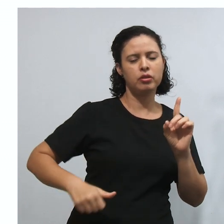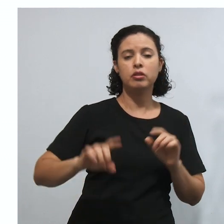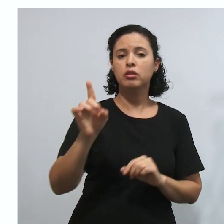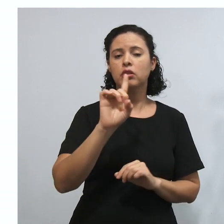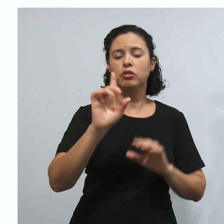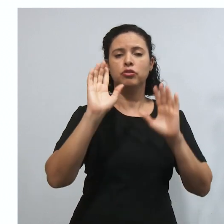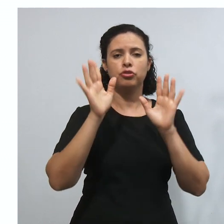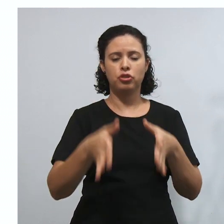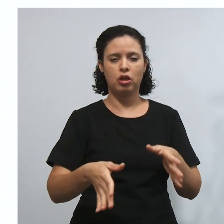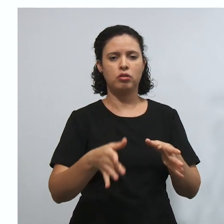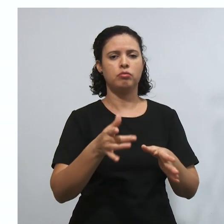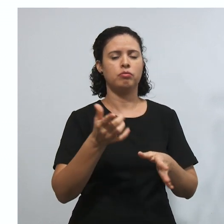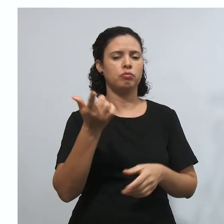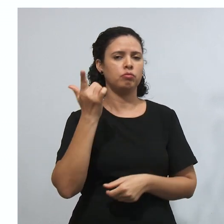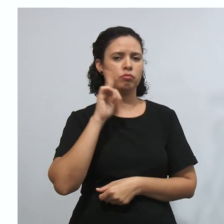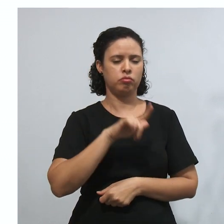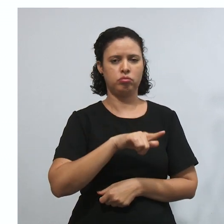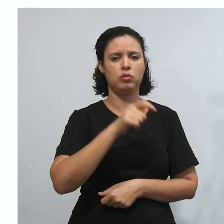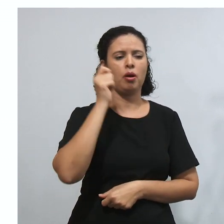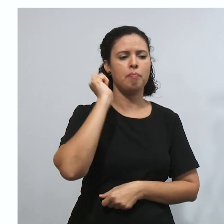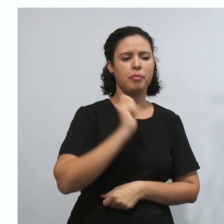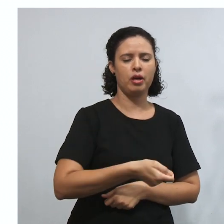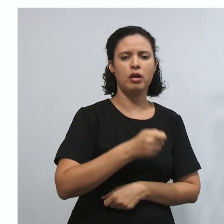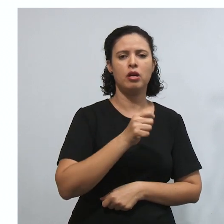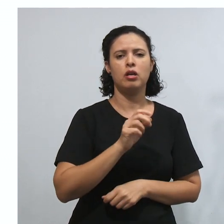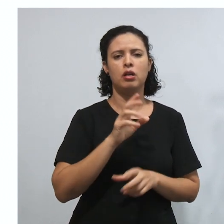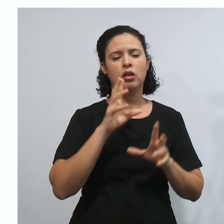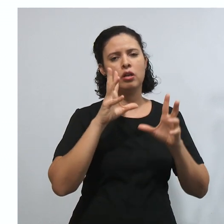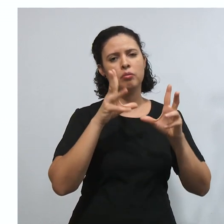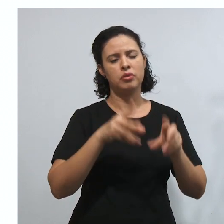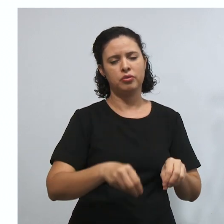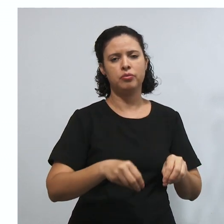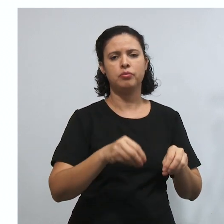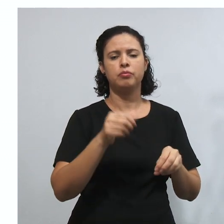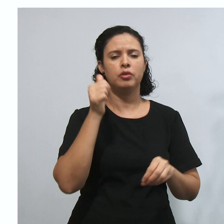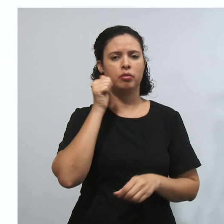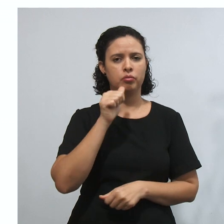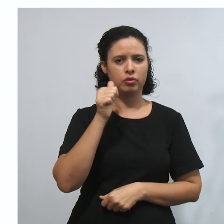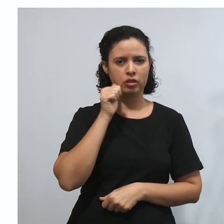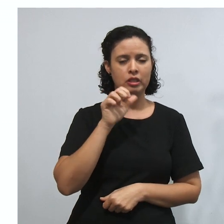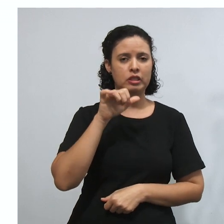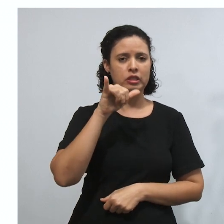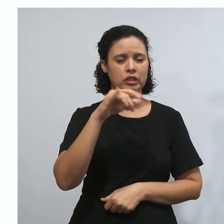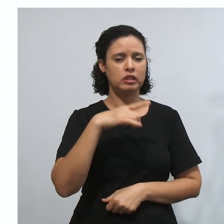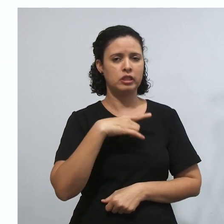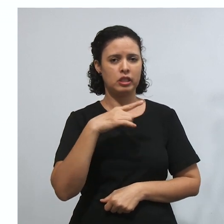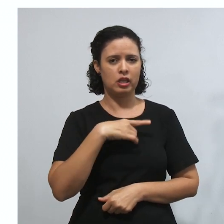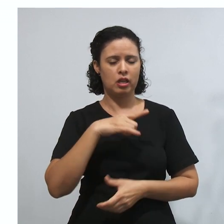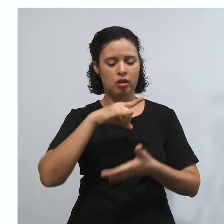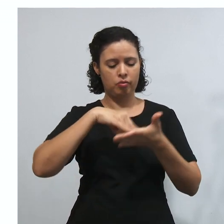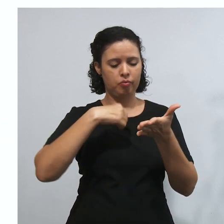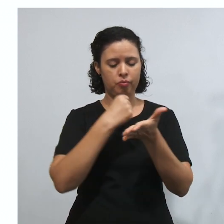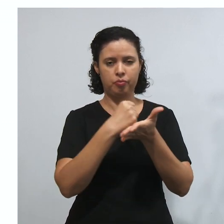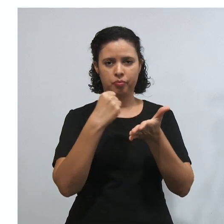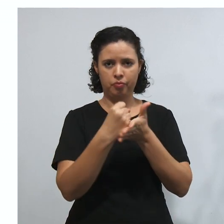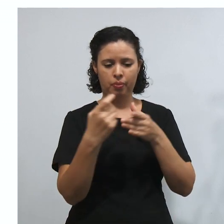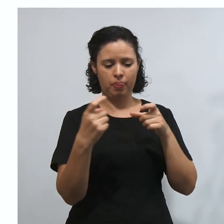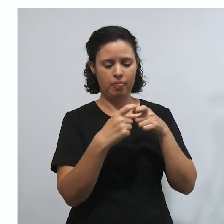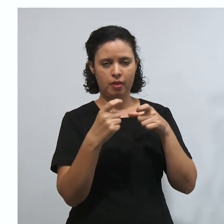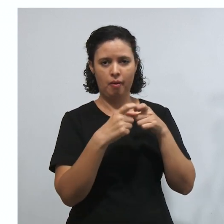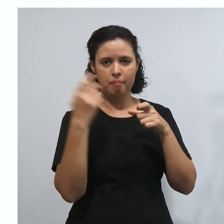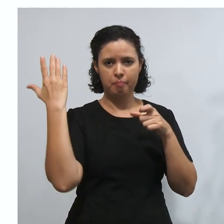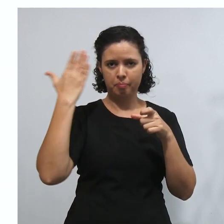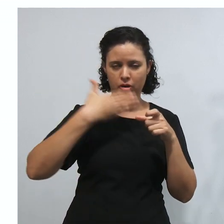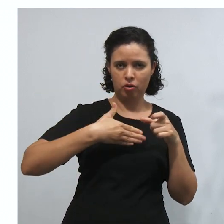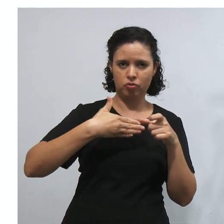próprio médico perceber no laudo, nos exames, e poder fazer esse aborto sem ter que passar pela via judicial.